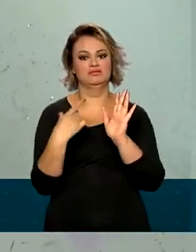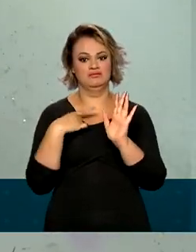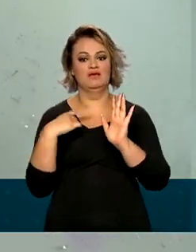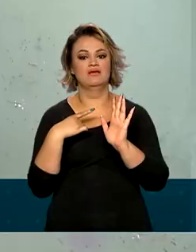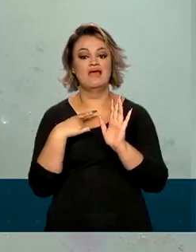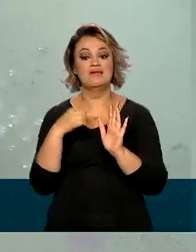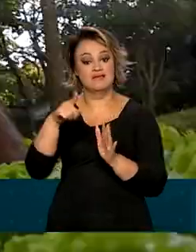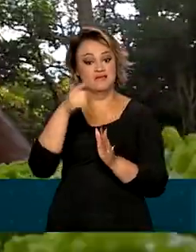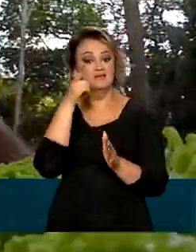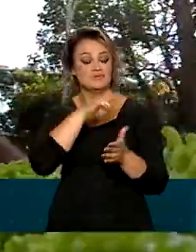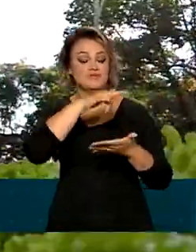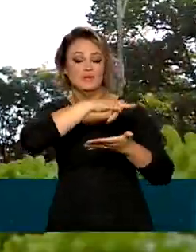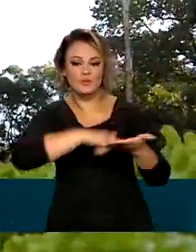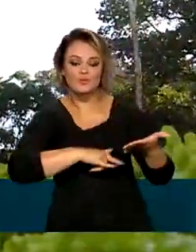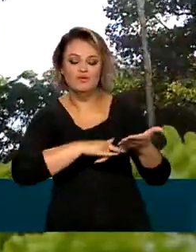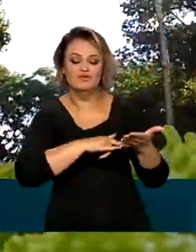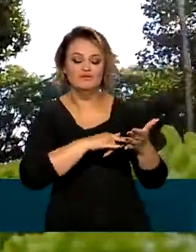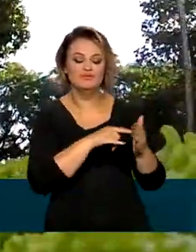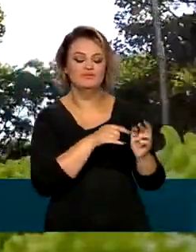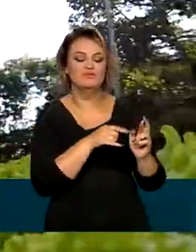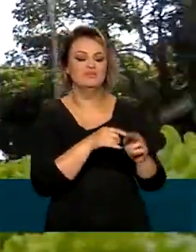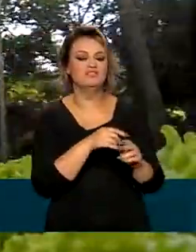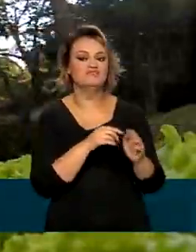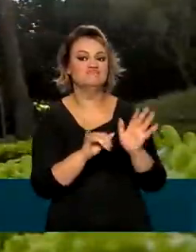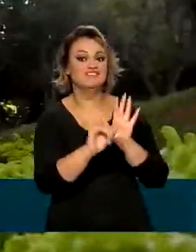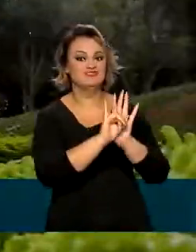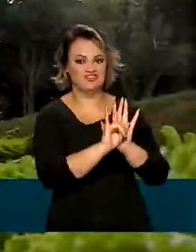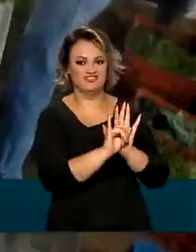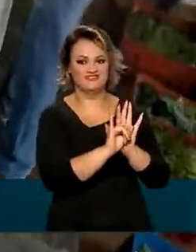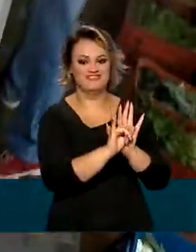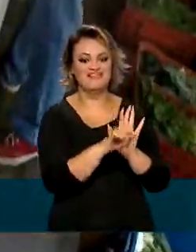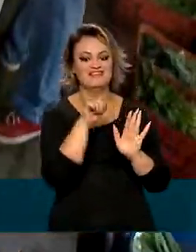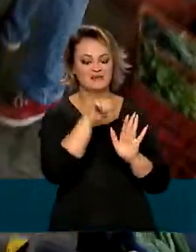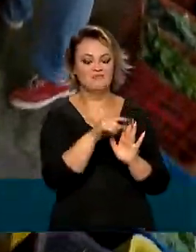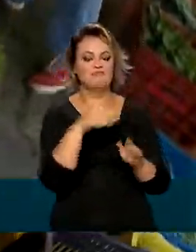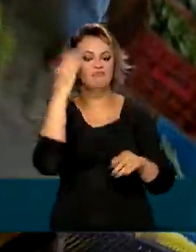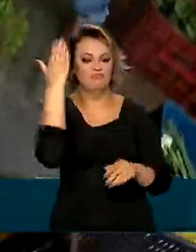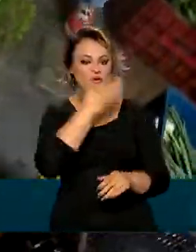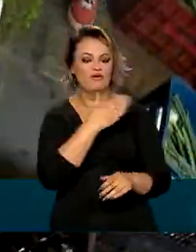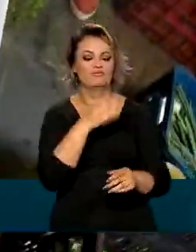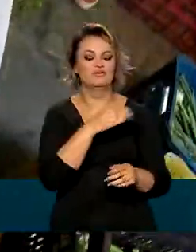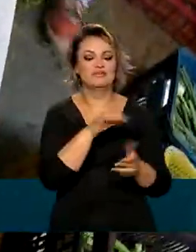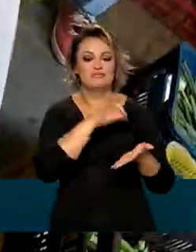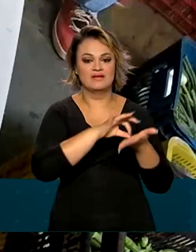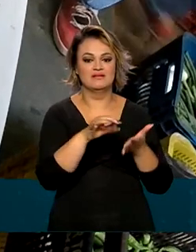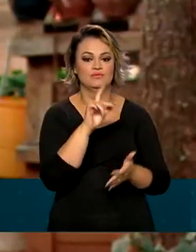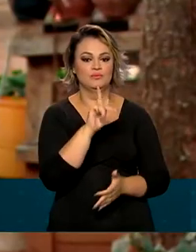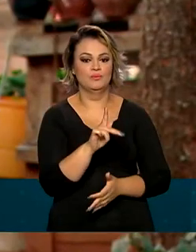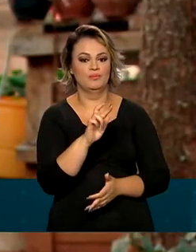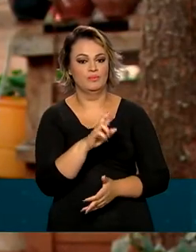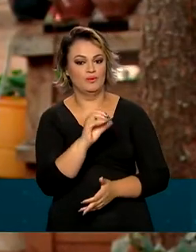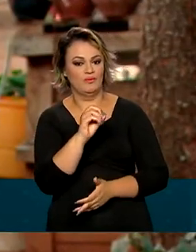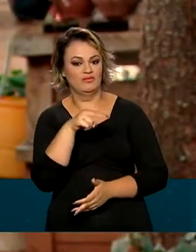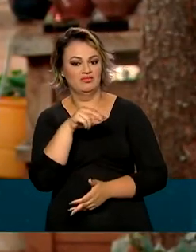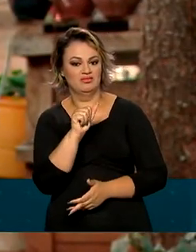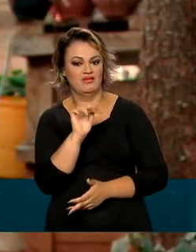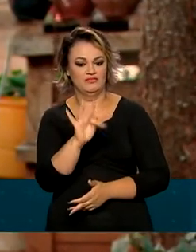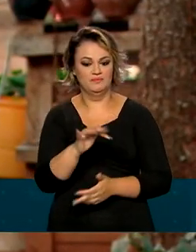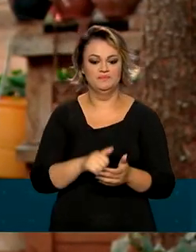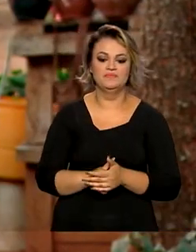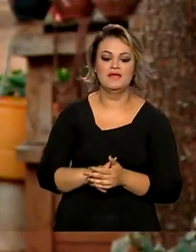e tem um documento de identificação, a Declaração de Aptidão ao PRONAF, a DAP. Também são